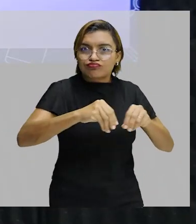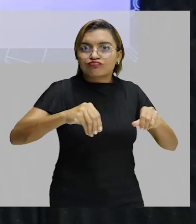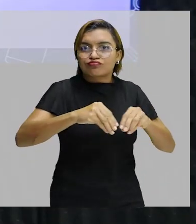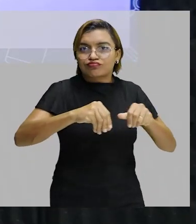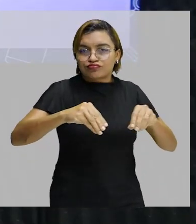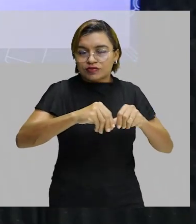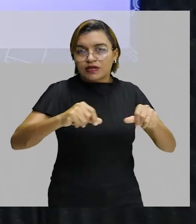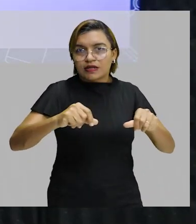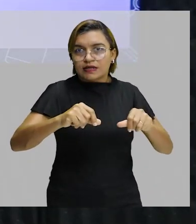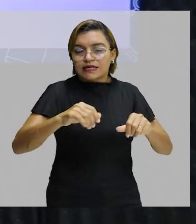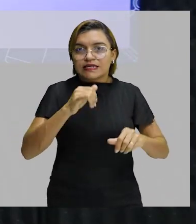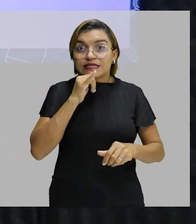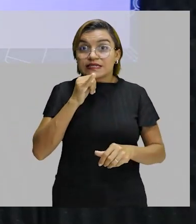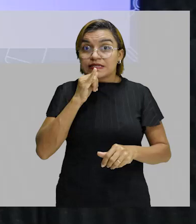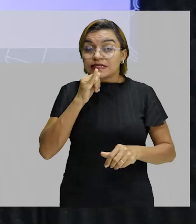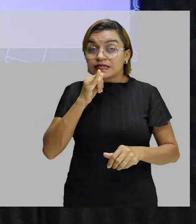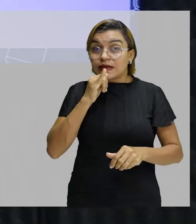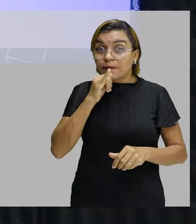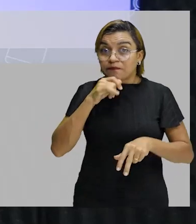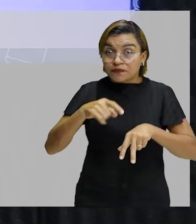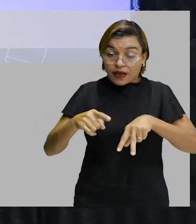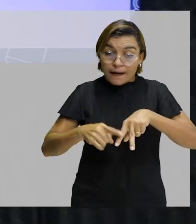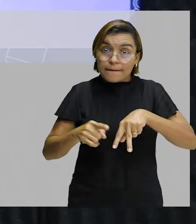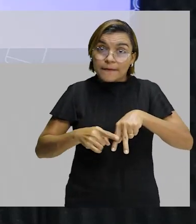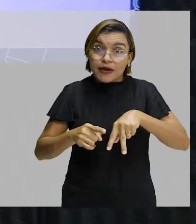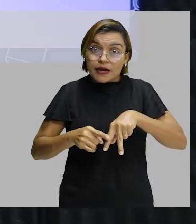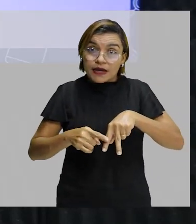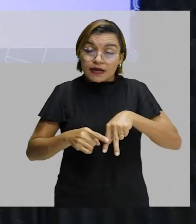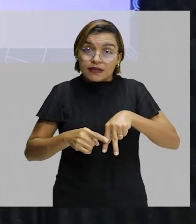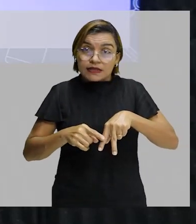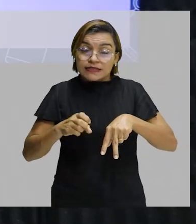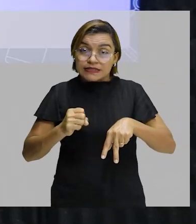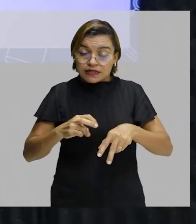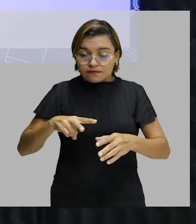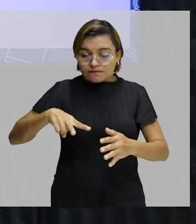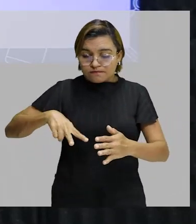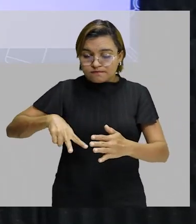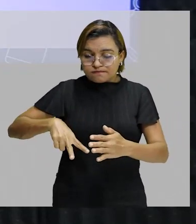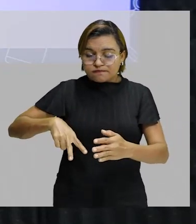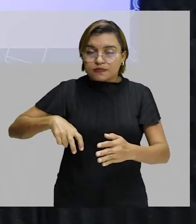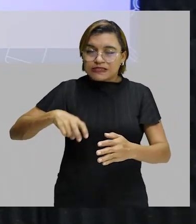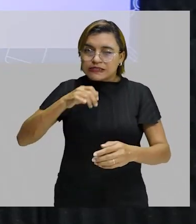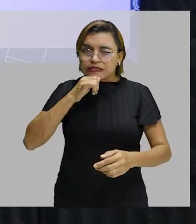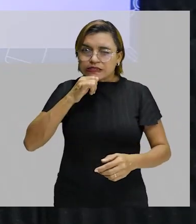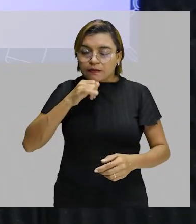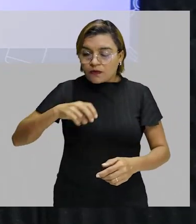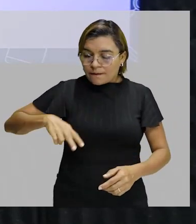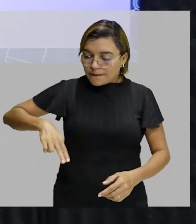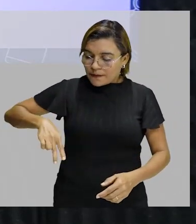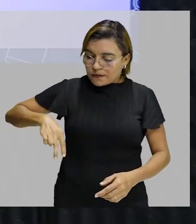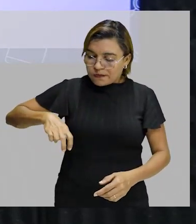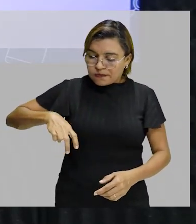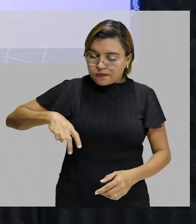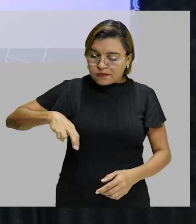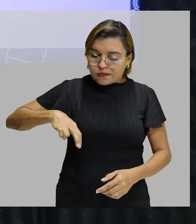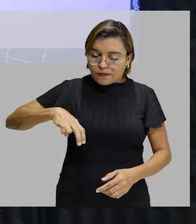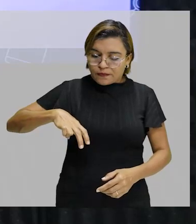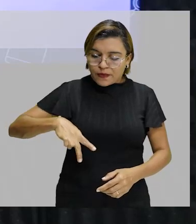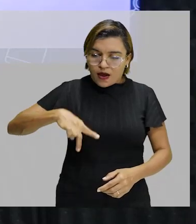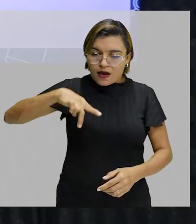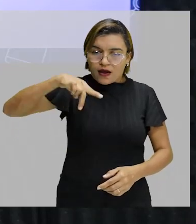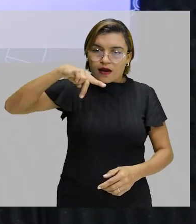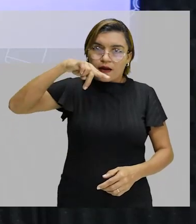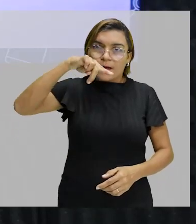com o pé direito, qual é a perna que ele vai usar no segundo salto? A direita, novamente, alternar apenas no terceiro